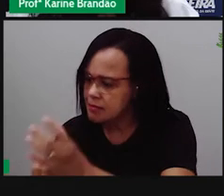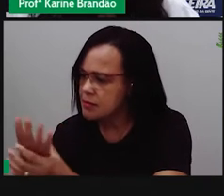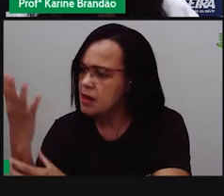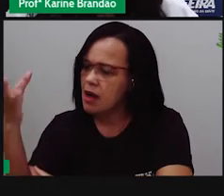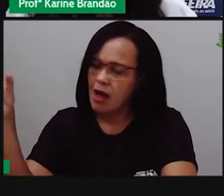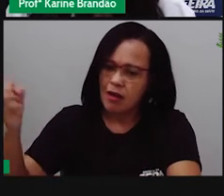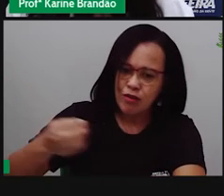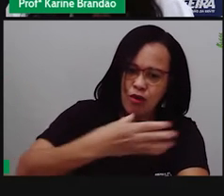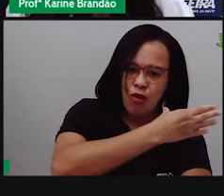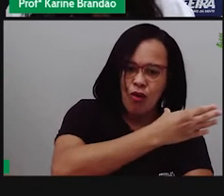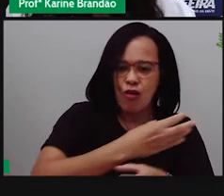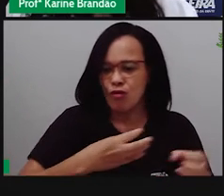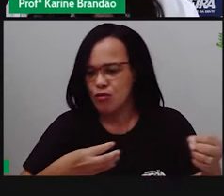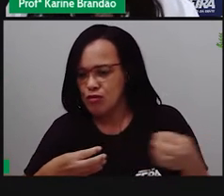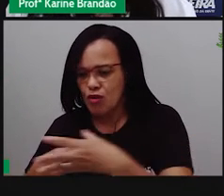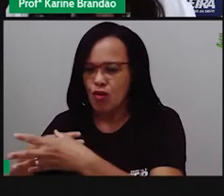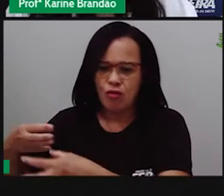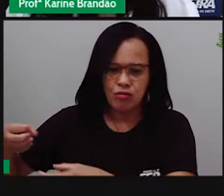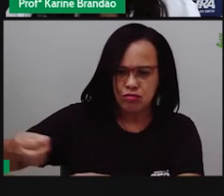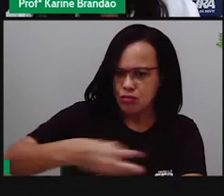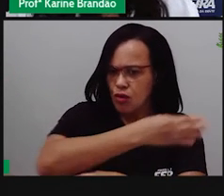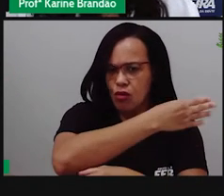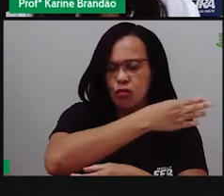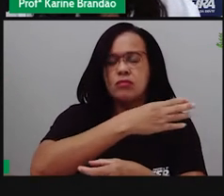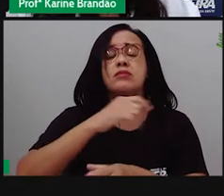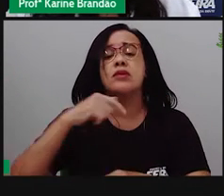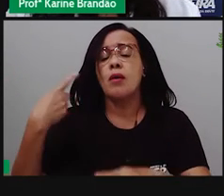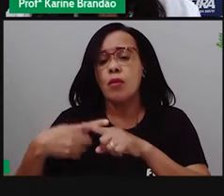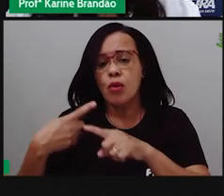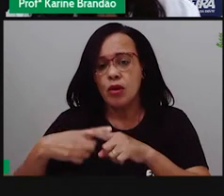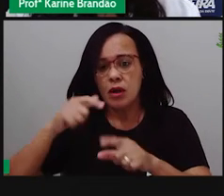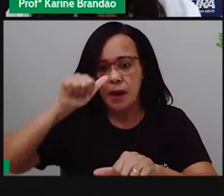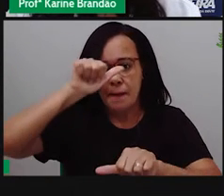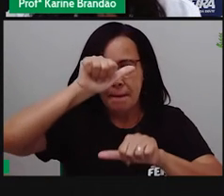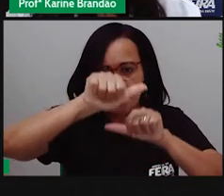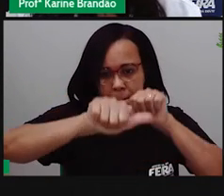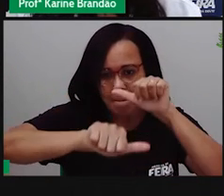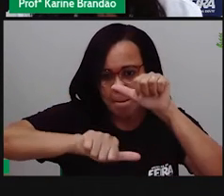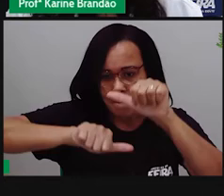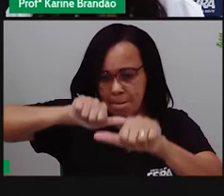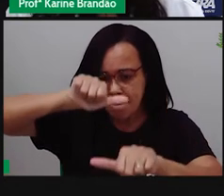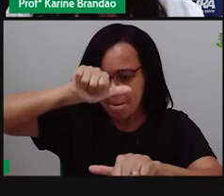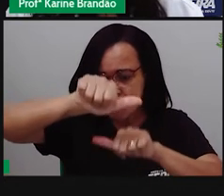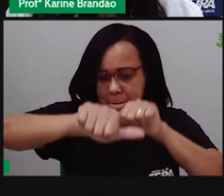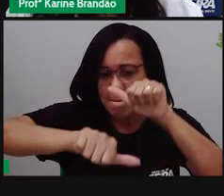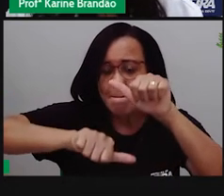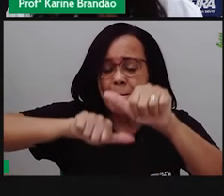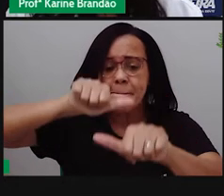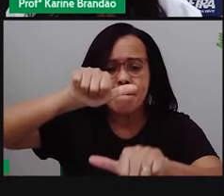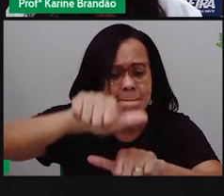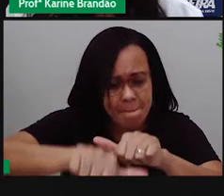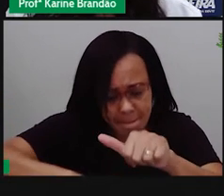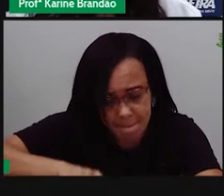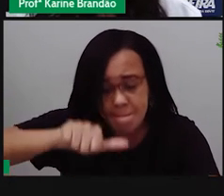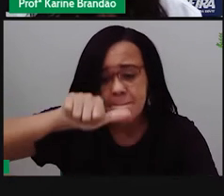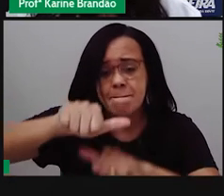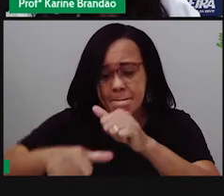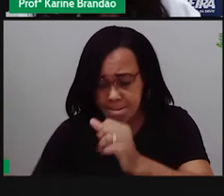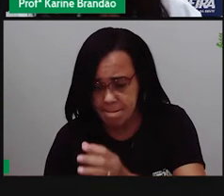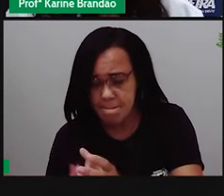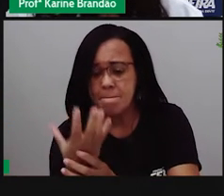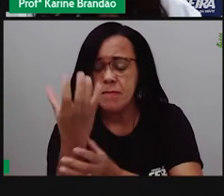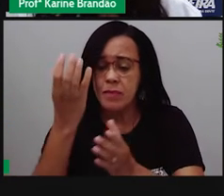espontaneamente? Foram essas modificações que foi fazendo com que os indivíduos se separassem tanto em